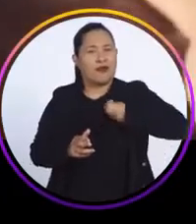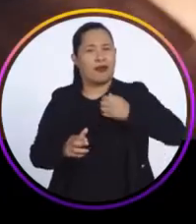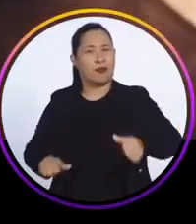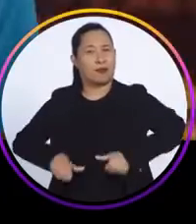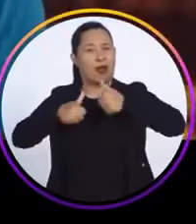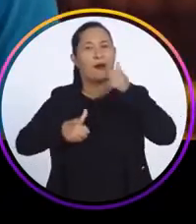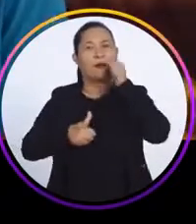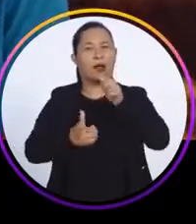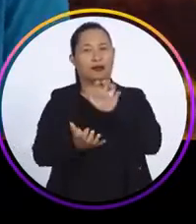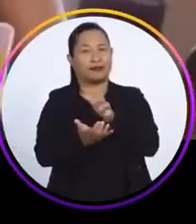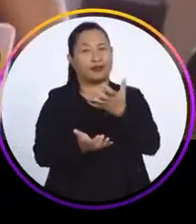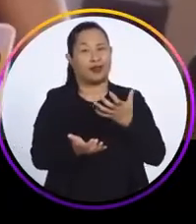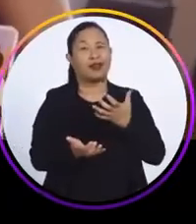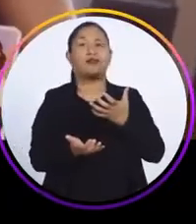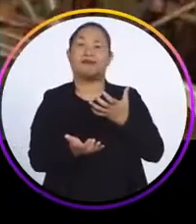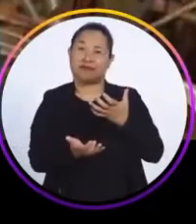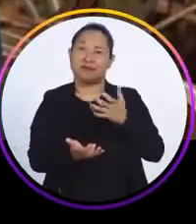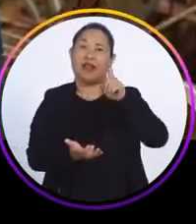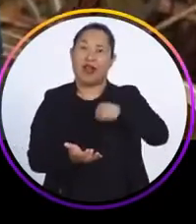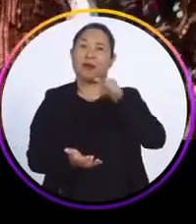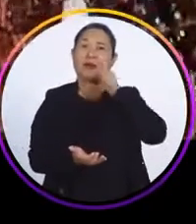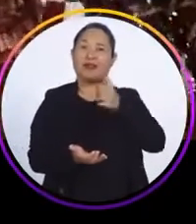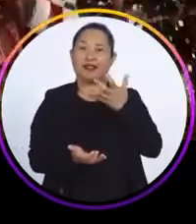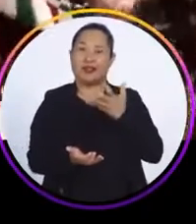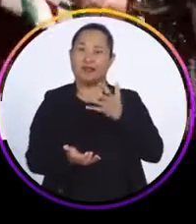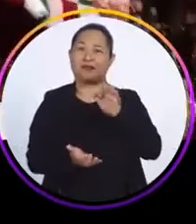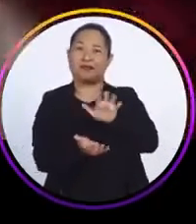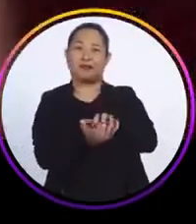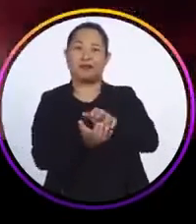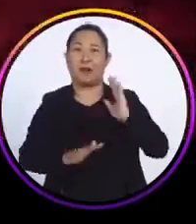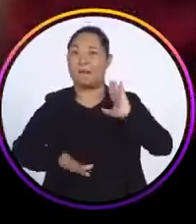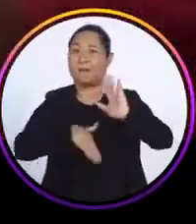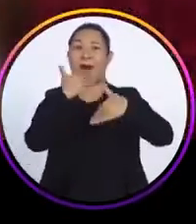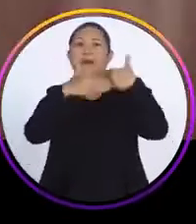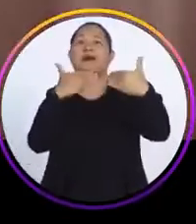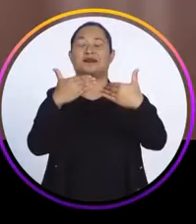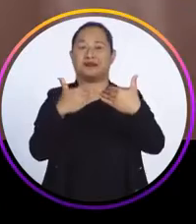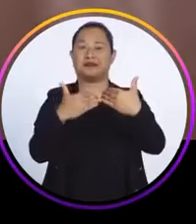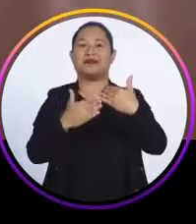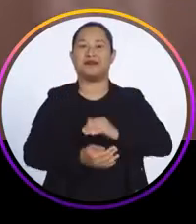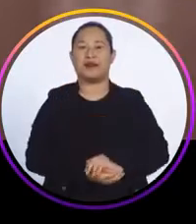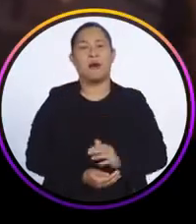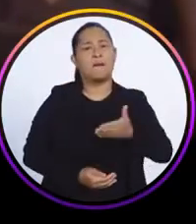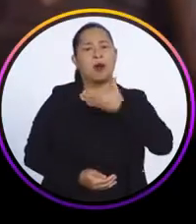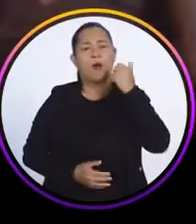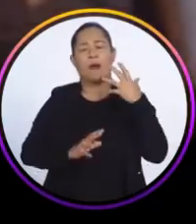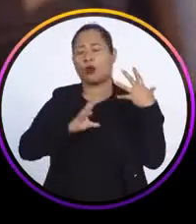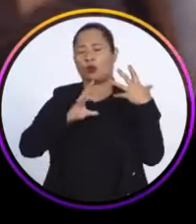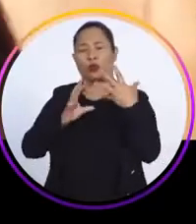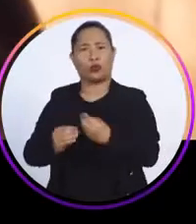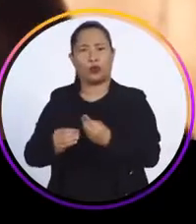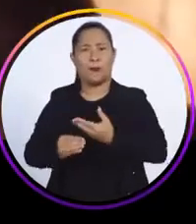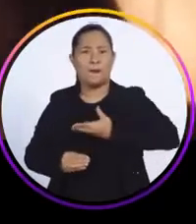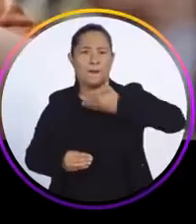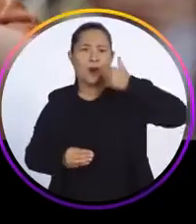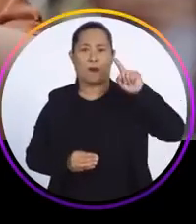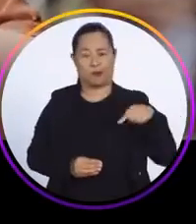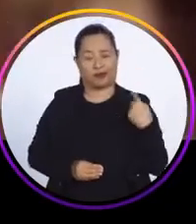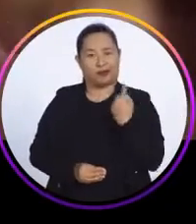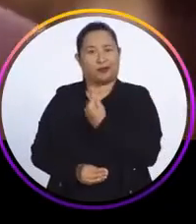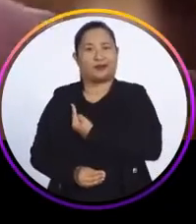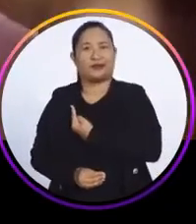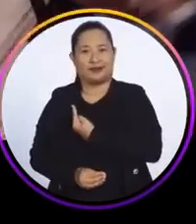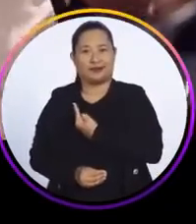vida melhor. A mulher que Pernambuco quer é a mulher que quer Pernambuco pra frente. E melhor pra todo mundo,